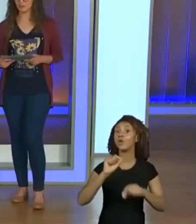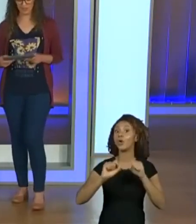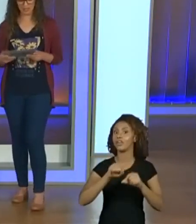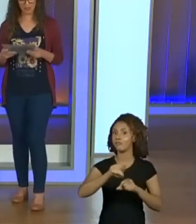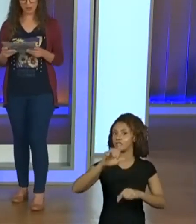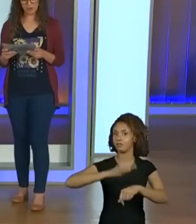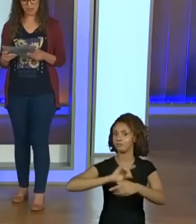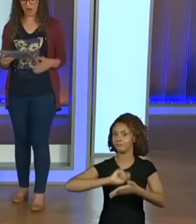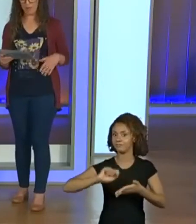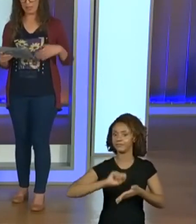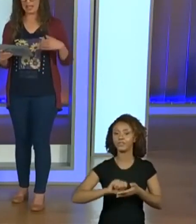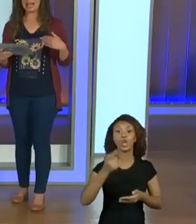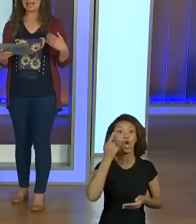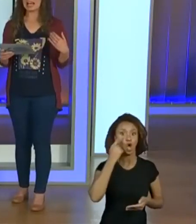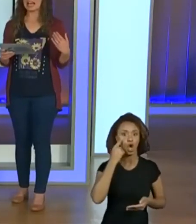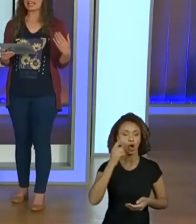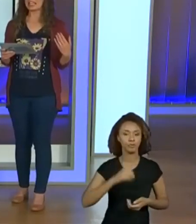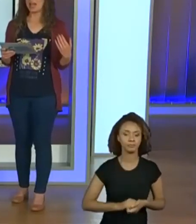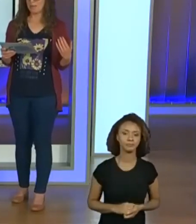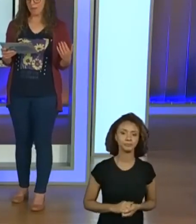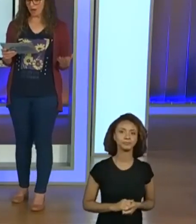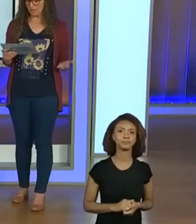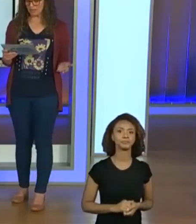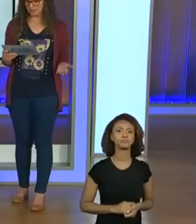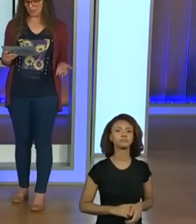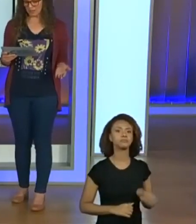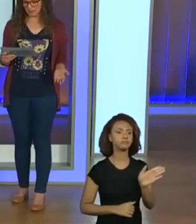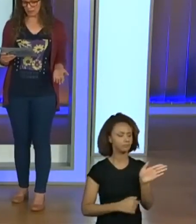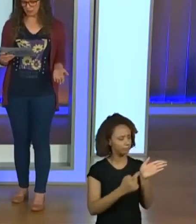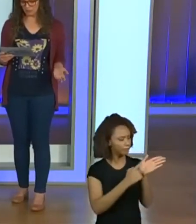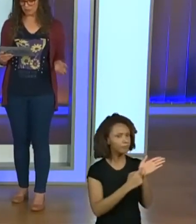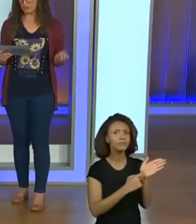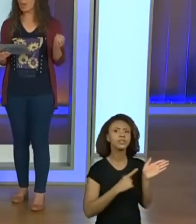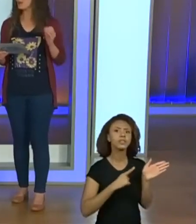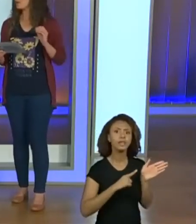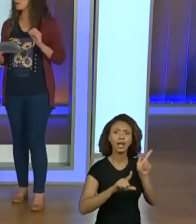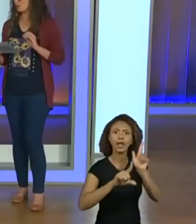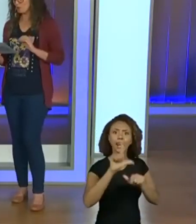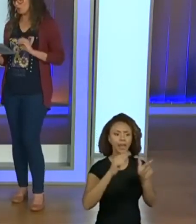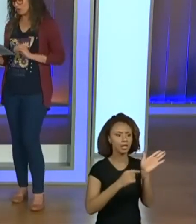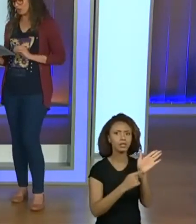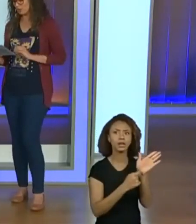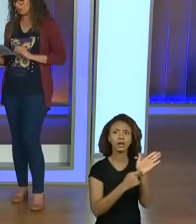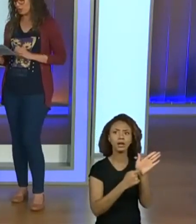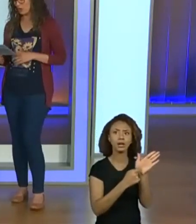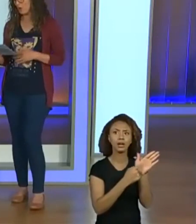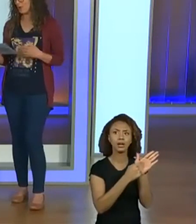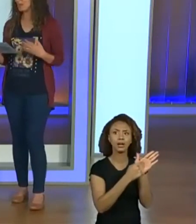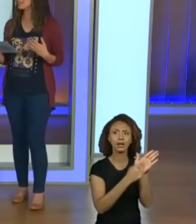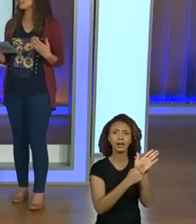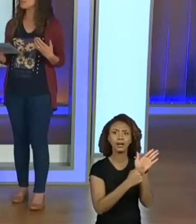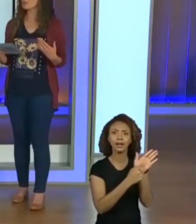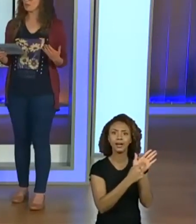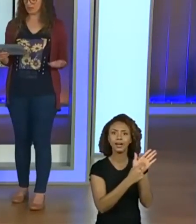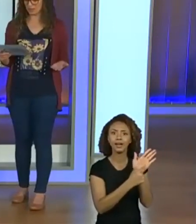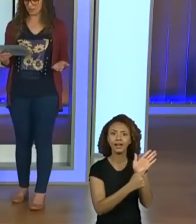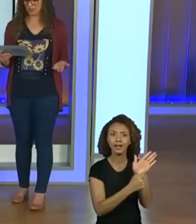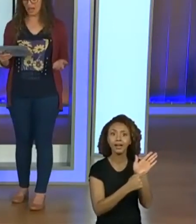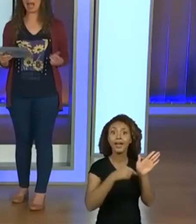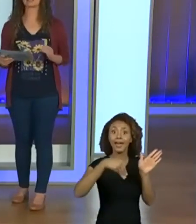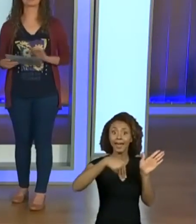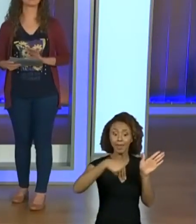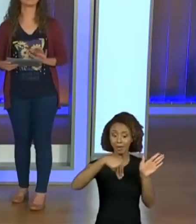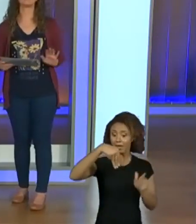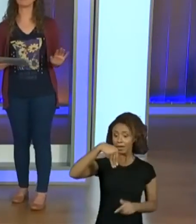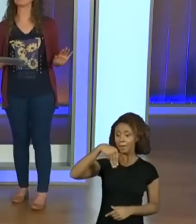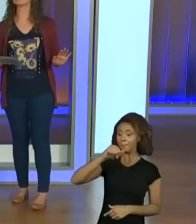Certo? Então, vamos lá. Essa que veio para a gente fazer. Na palma da minha mão, trago uma consoante. Com ela, escrevo mamãe,